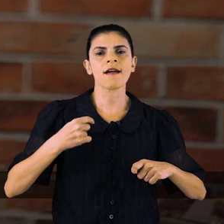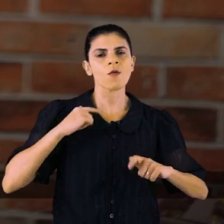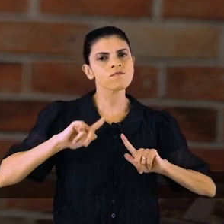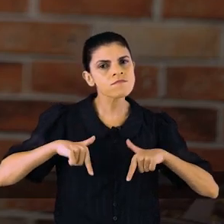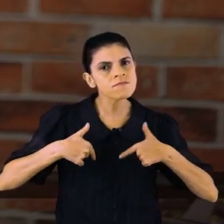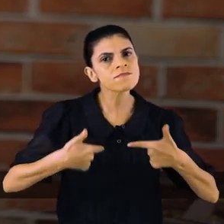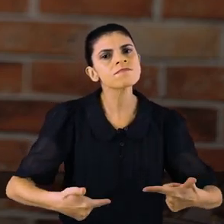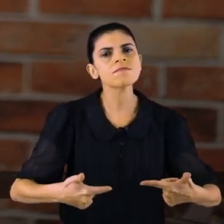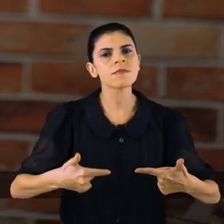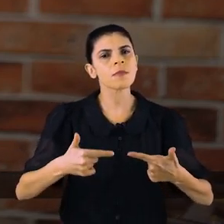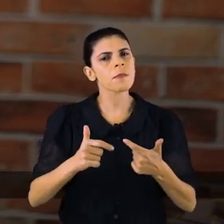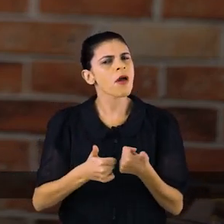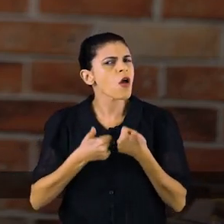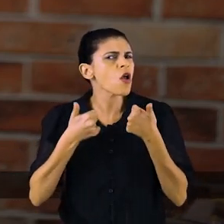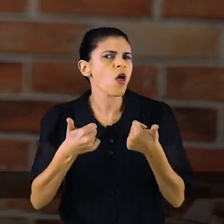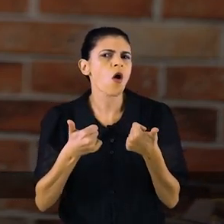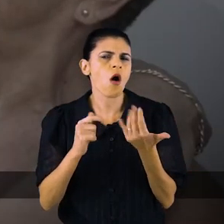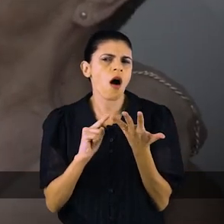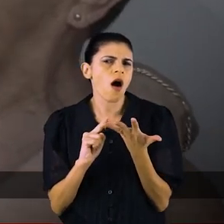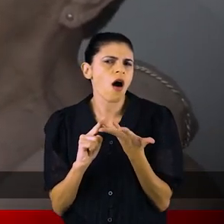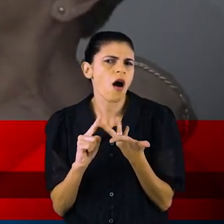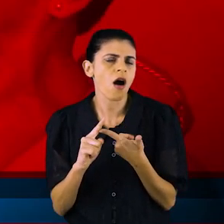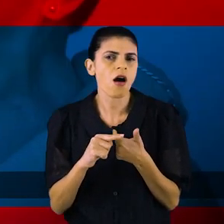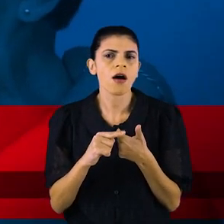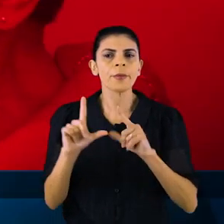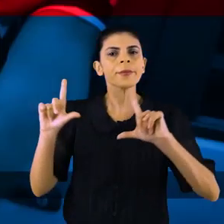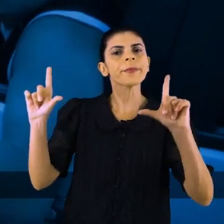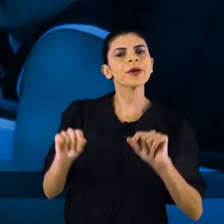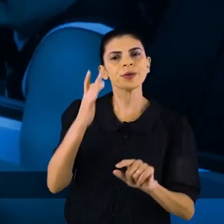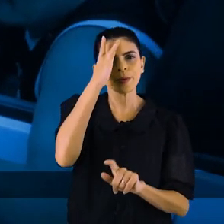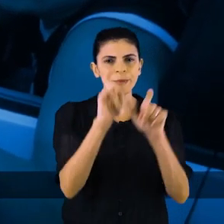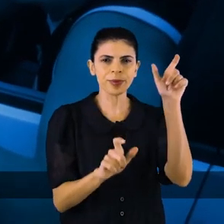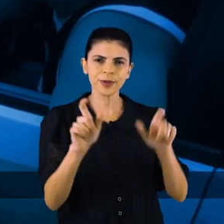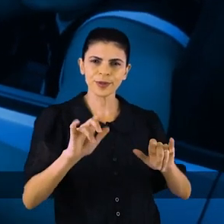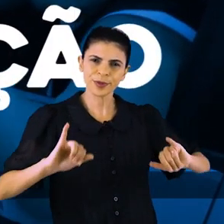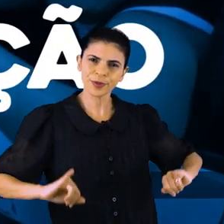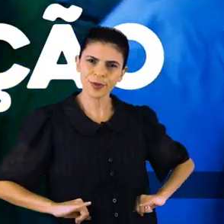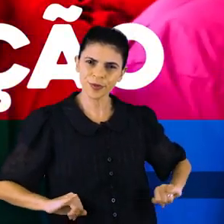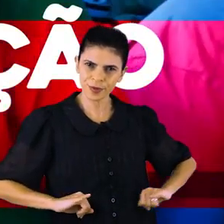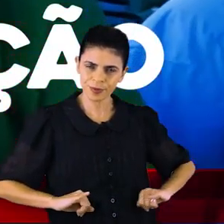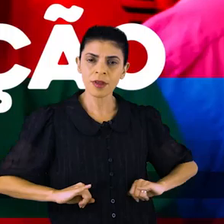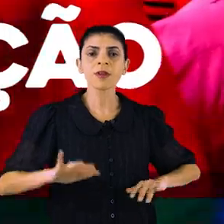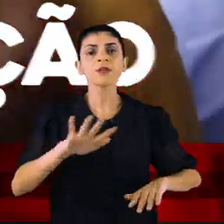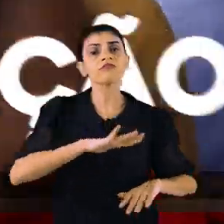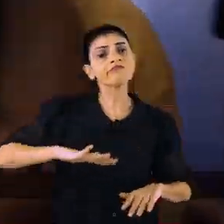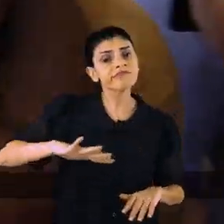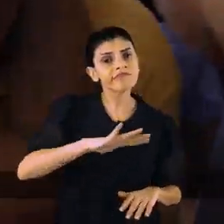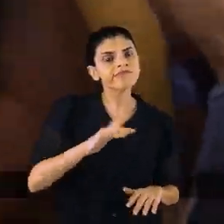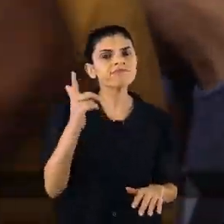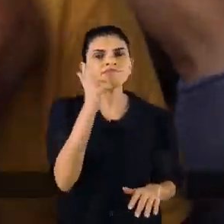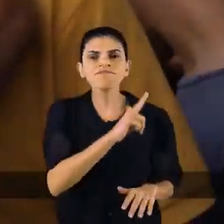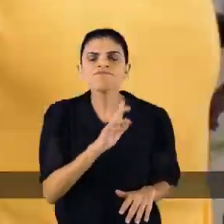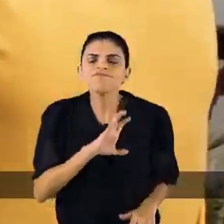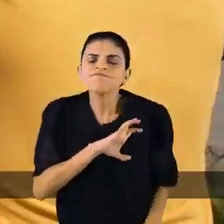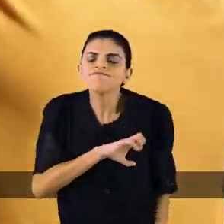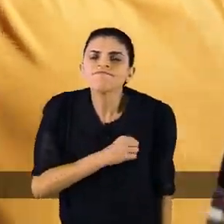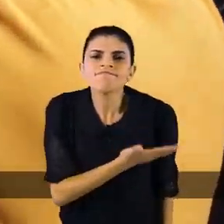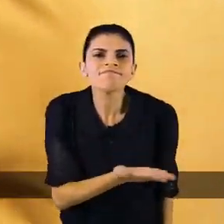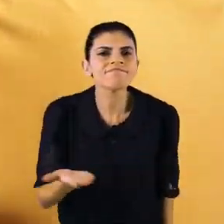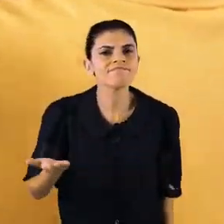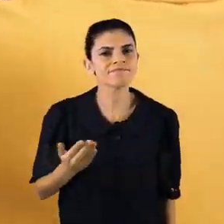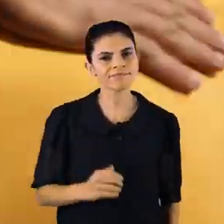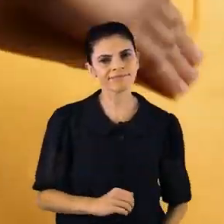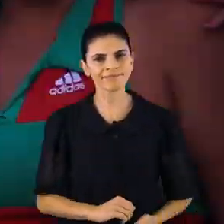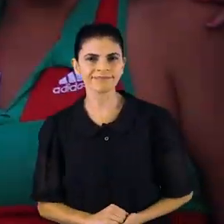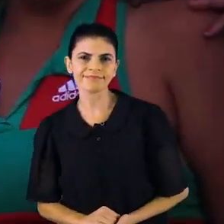tenho competência para fazer algo de muito melhor e diminuir, minimizar o sofrimento da população dessas pessoas que a gente tanto